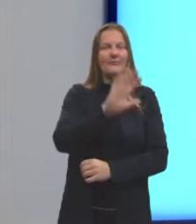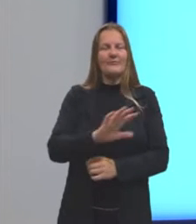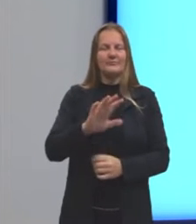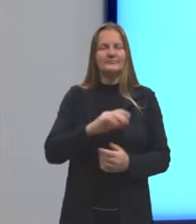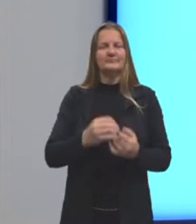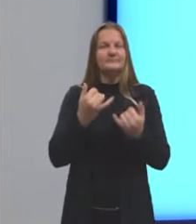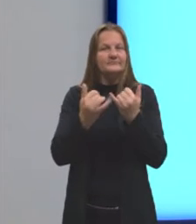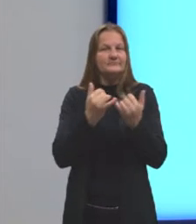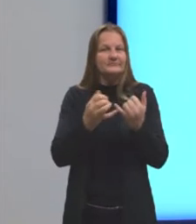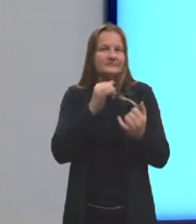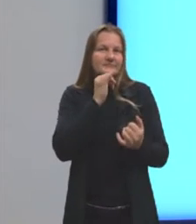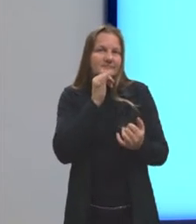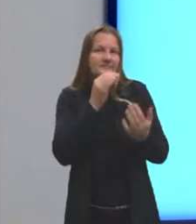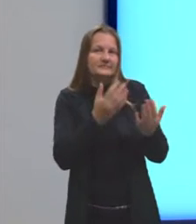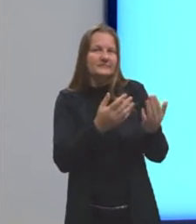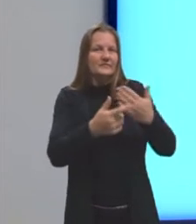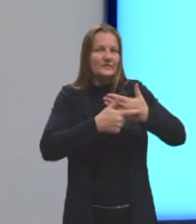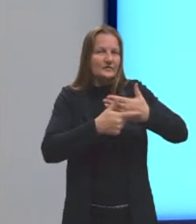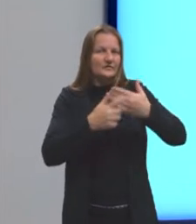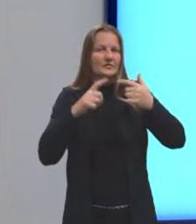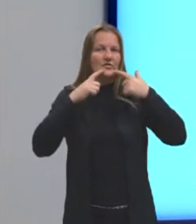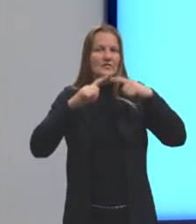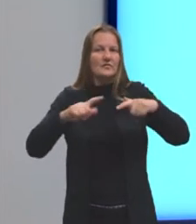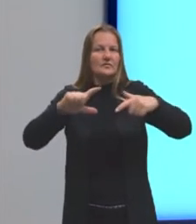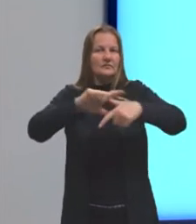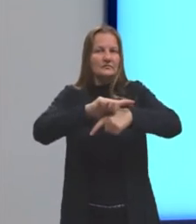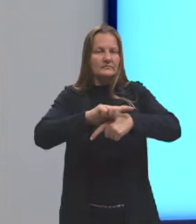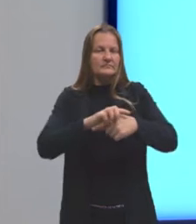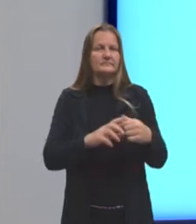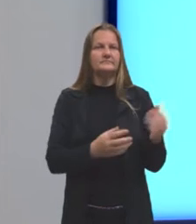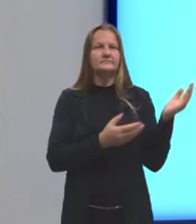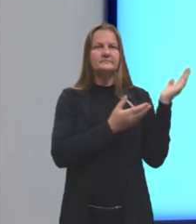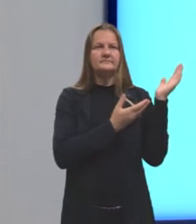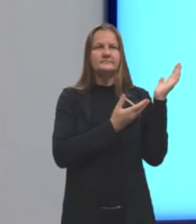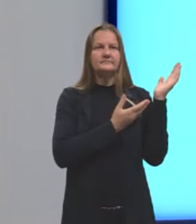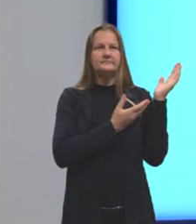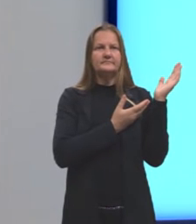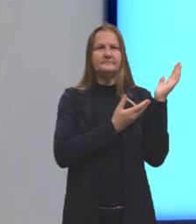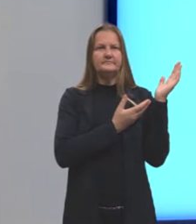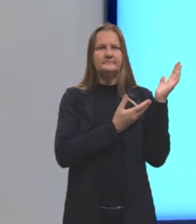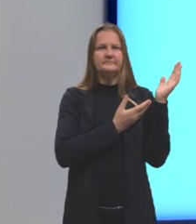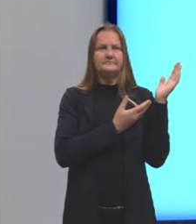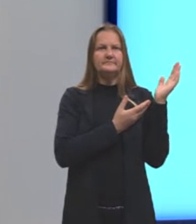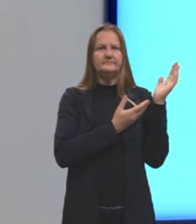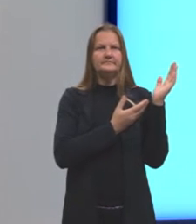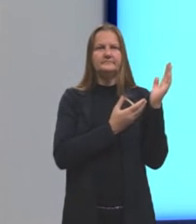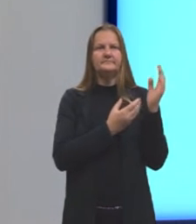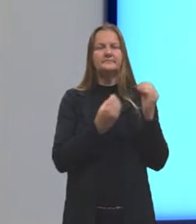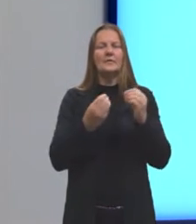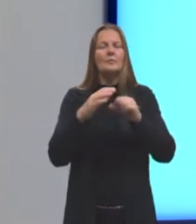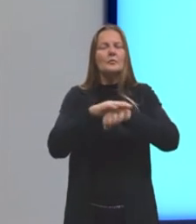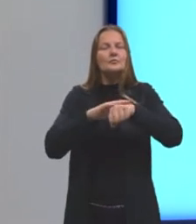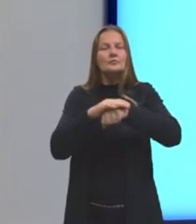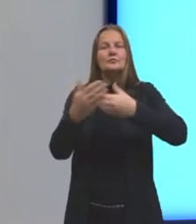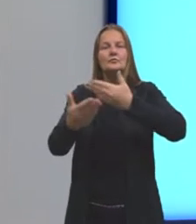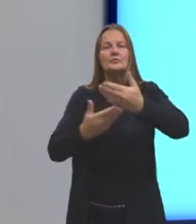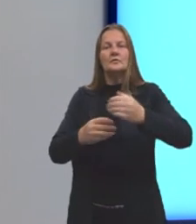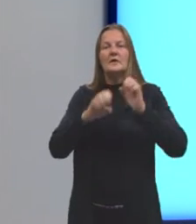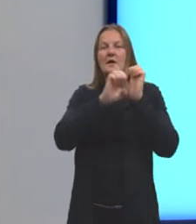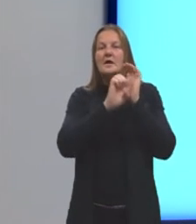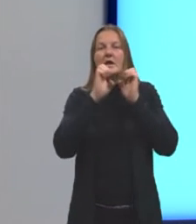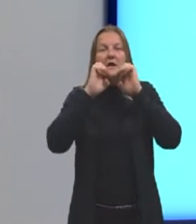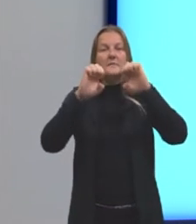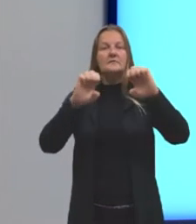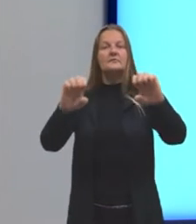exatamente a função metalinguística. Aqui a gente tem os elementos da comunicação, o emissor, a